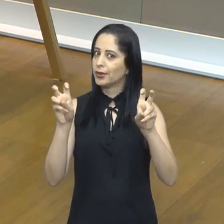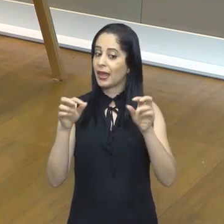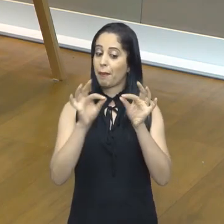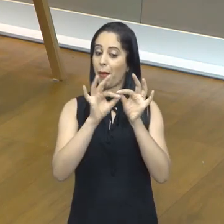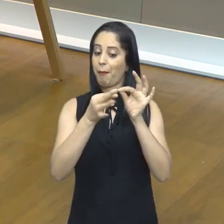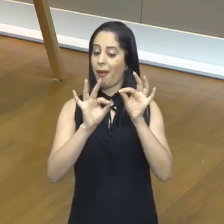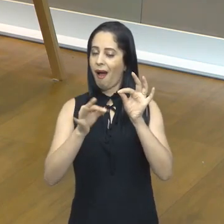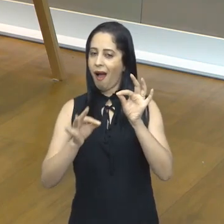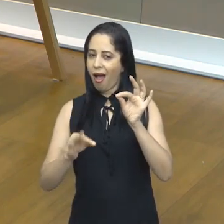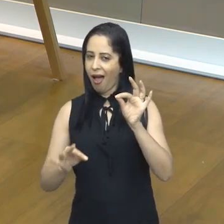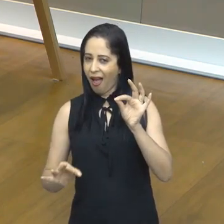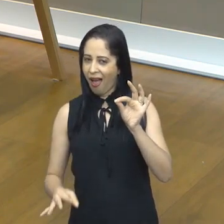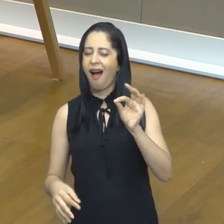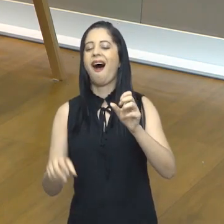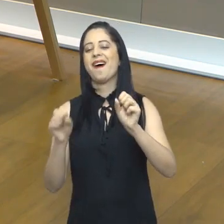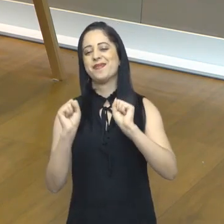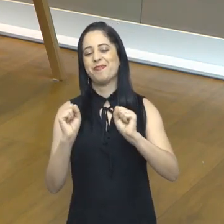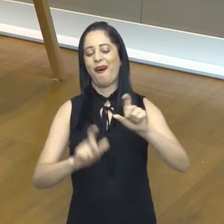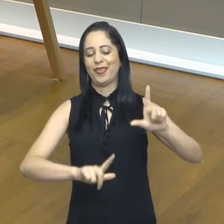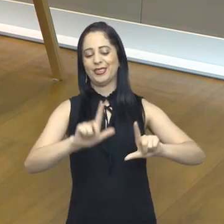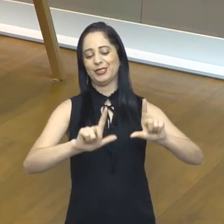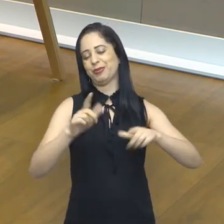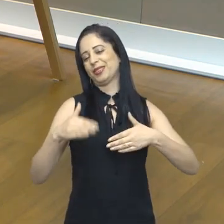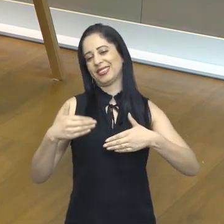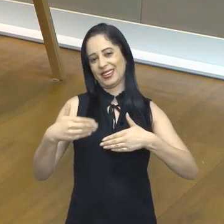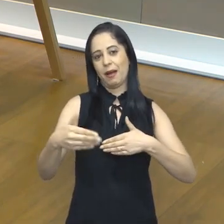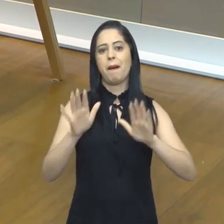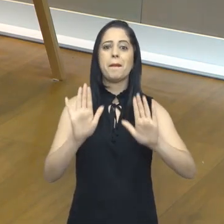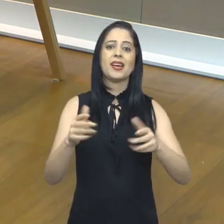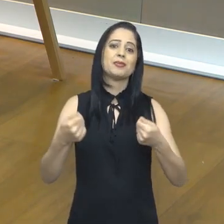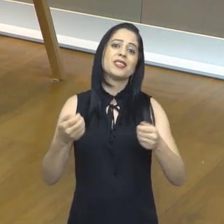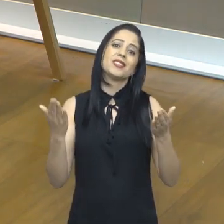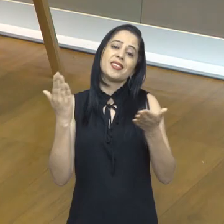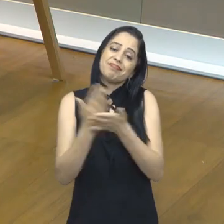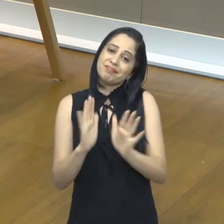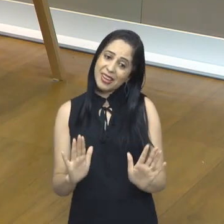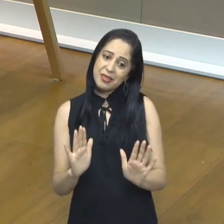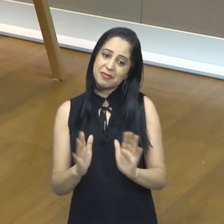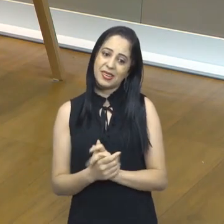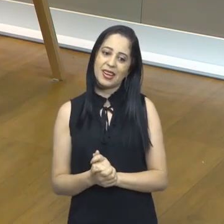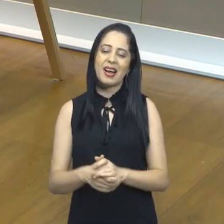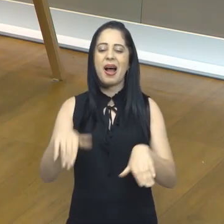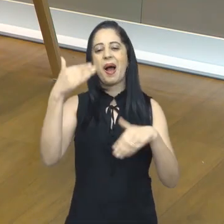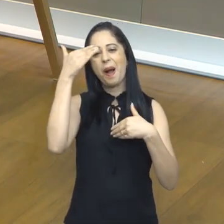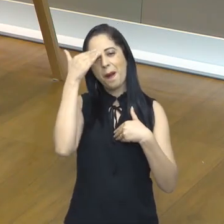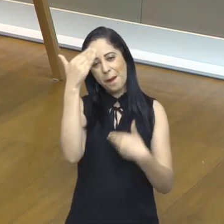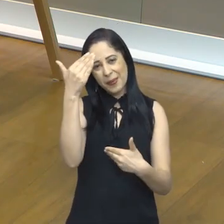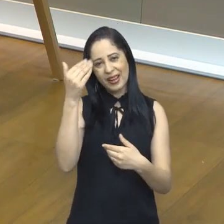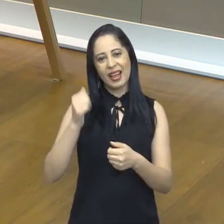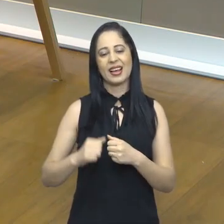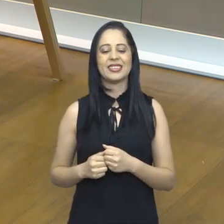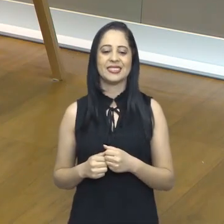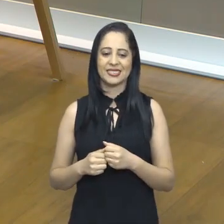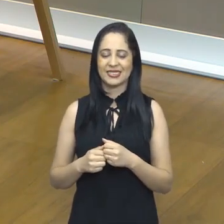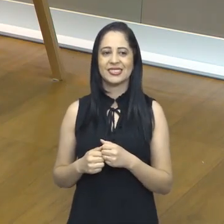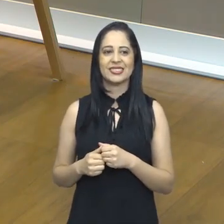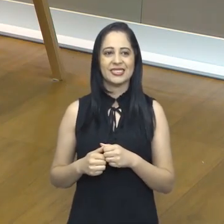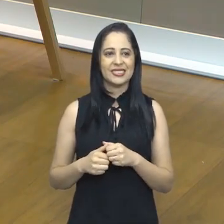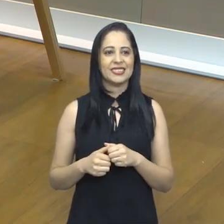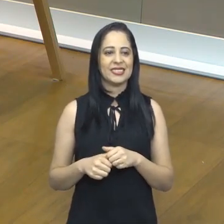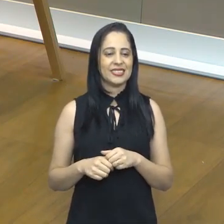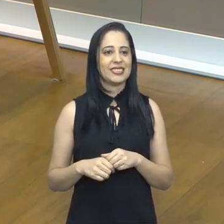renderia aí outros dois, três, quatro programas, mas nós precisamos encerrar. Muito obrigada pela sua participação, bastante